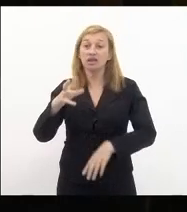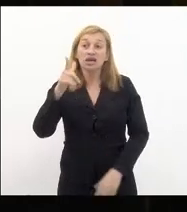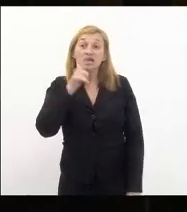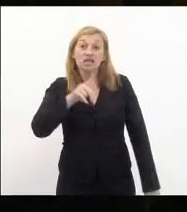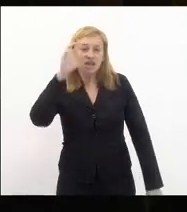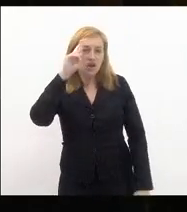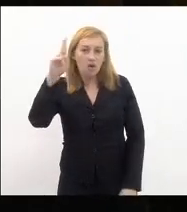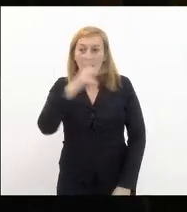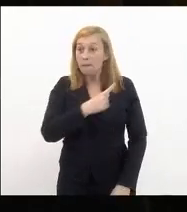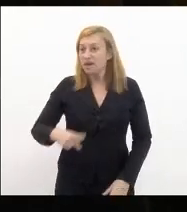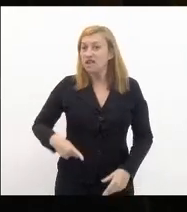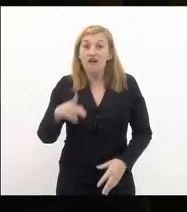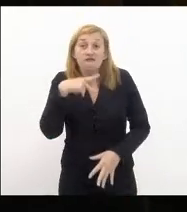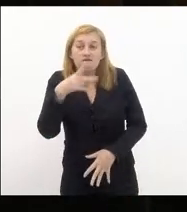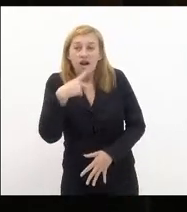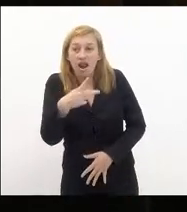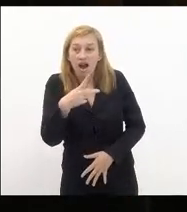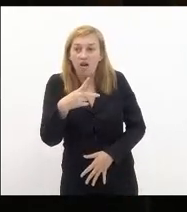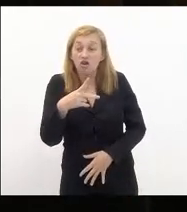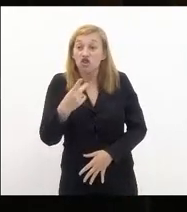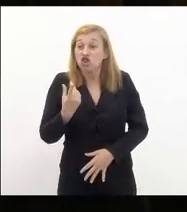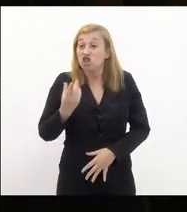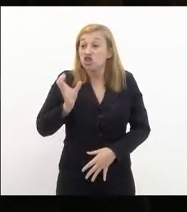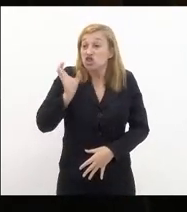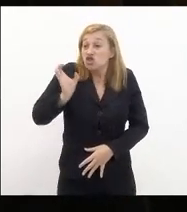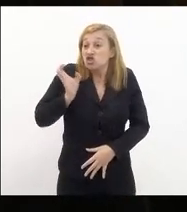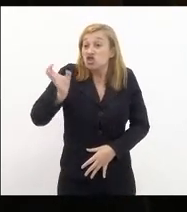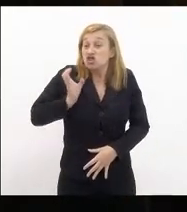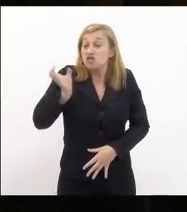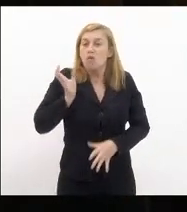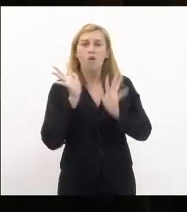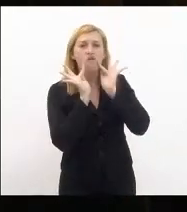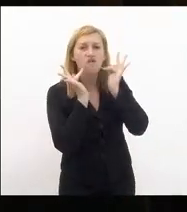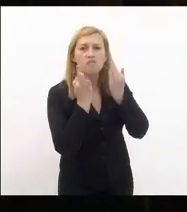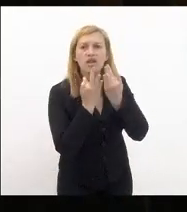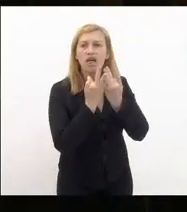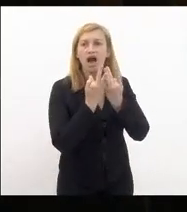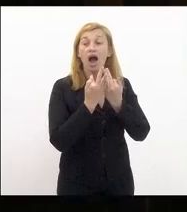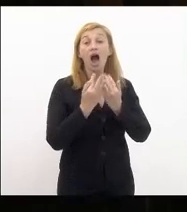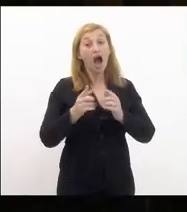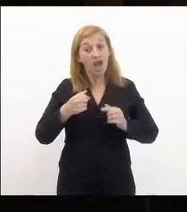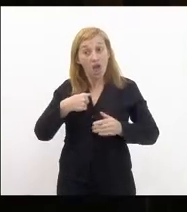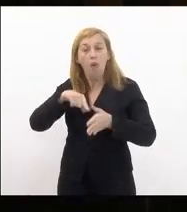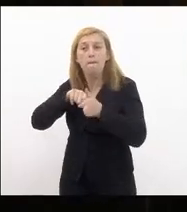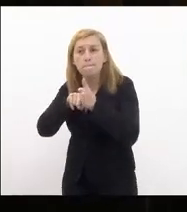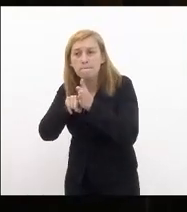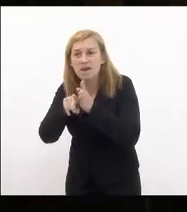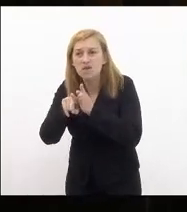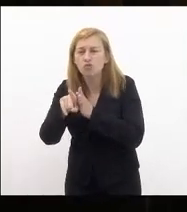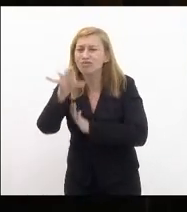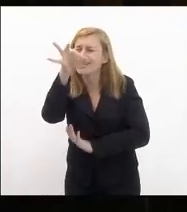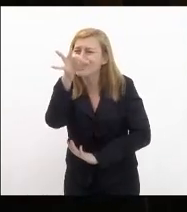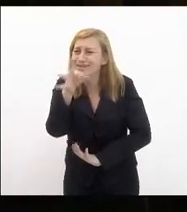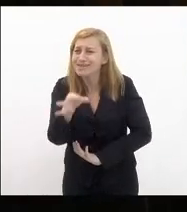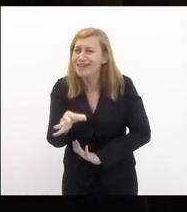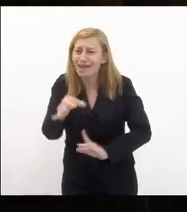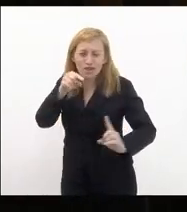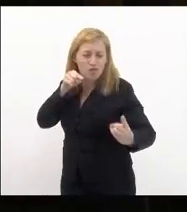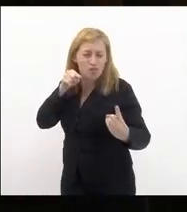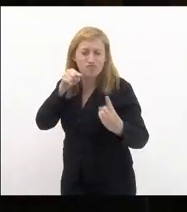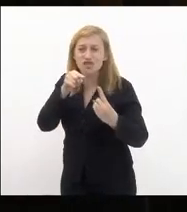falando de enriquecimento familiar e eu faço uma pergunta franca e